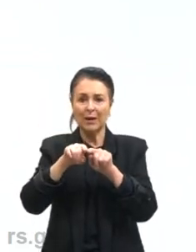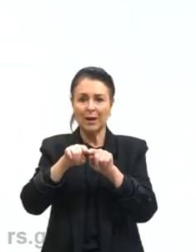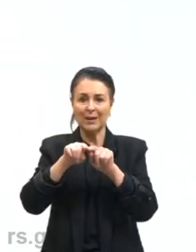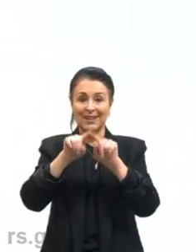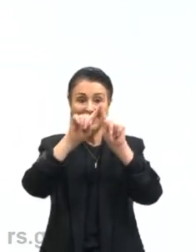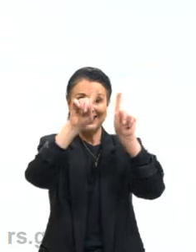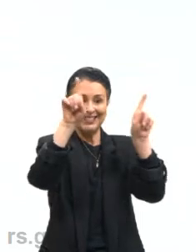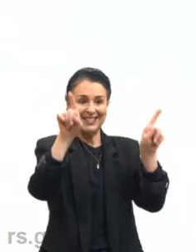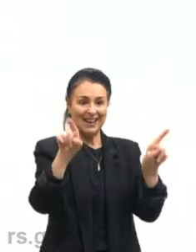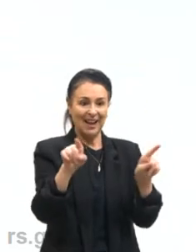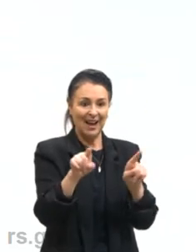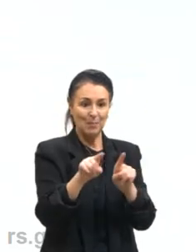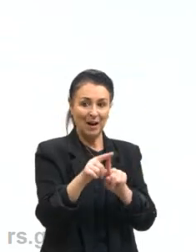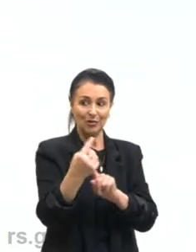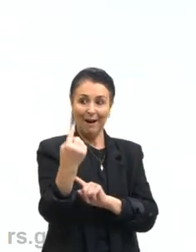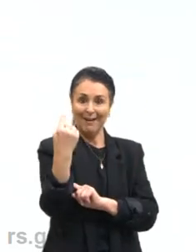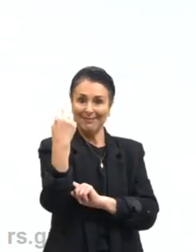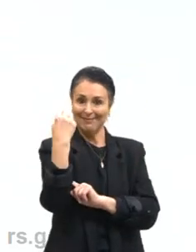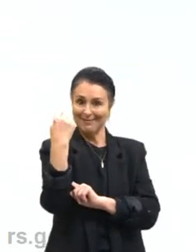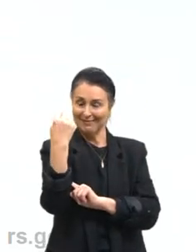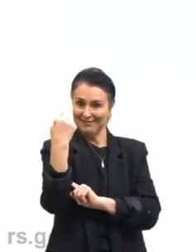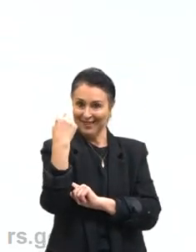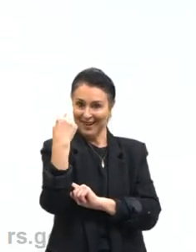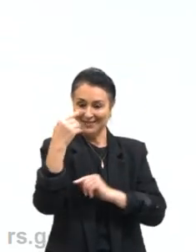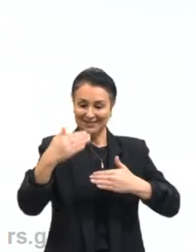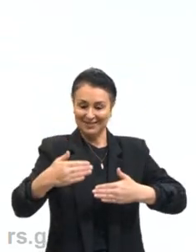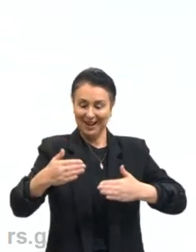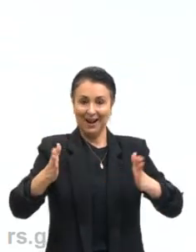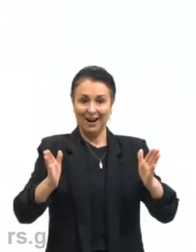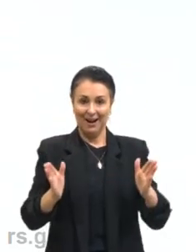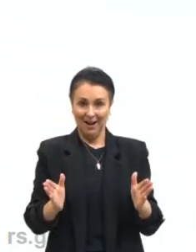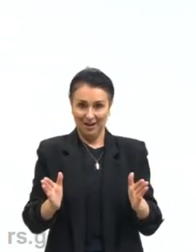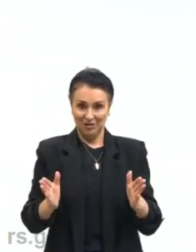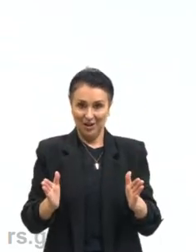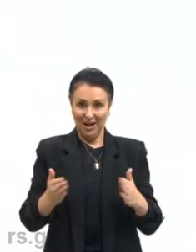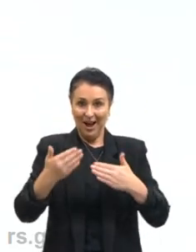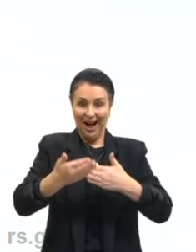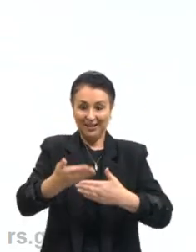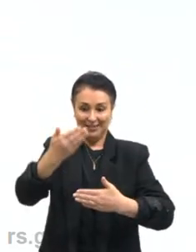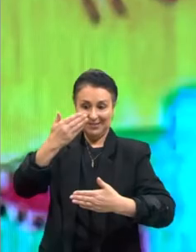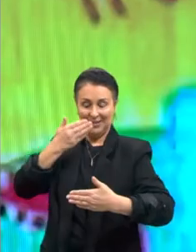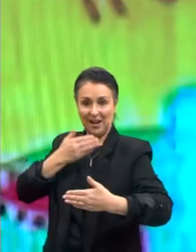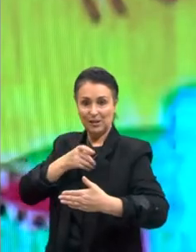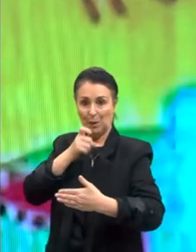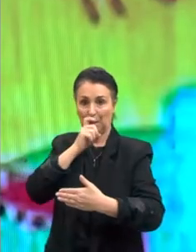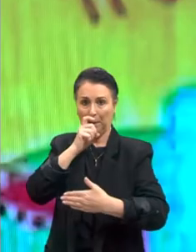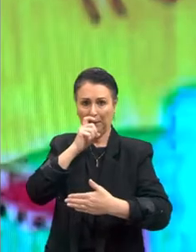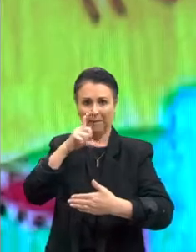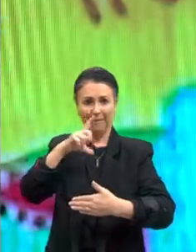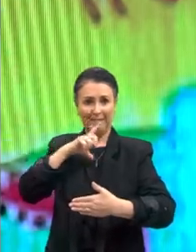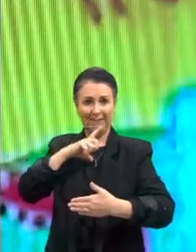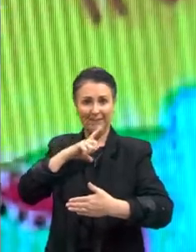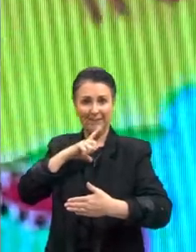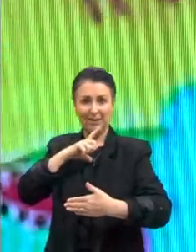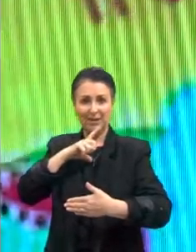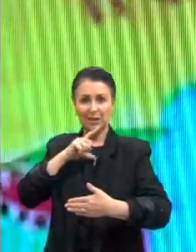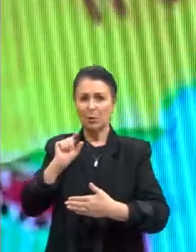no fundo da imagem, lá nessa caixa, lá atrás do pai, eu tenho